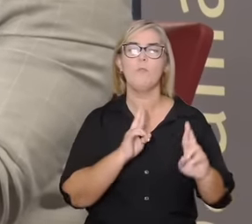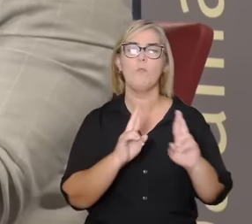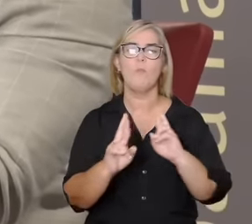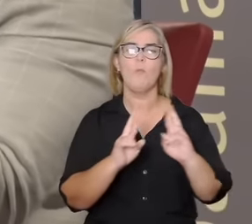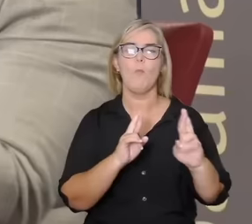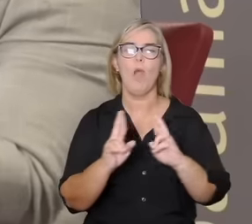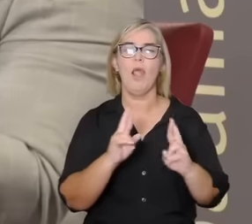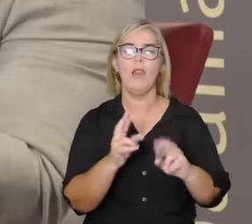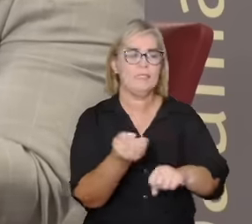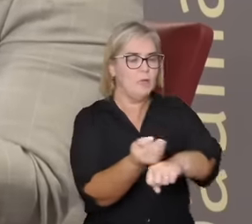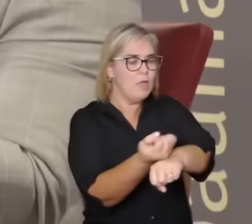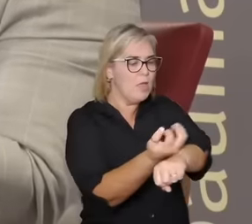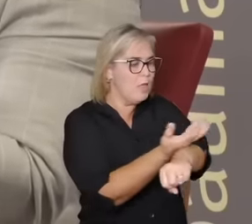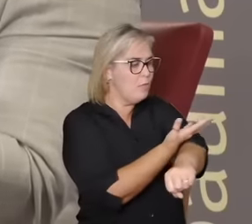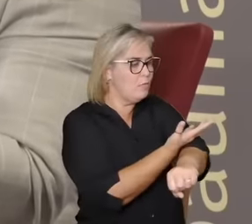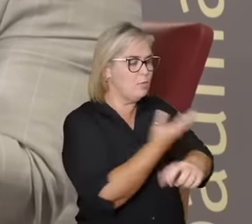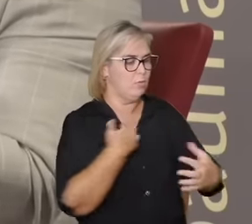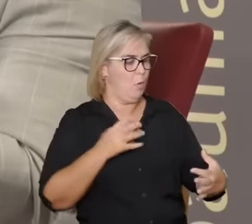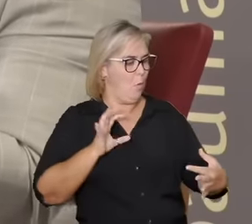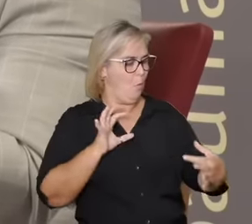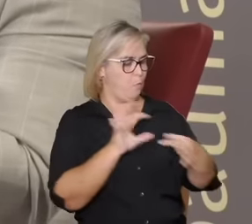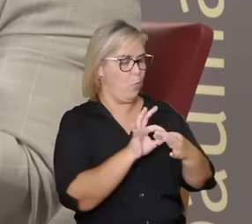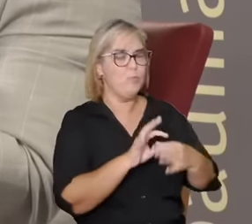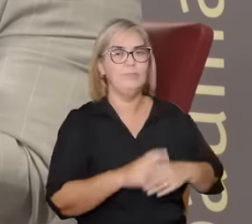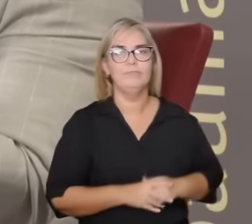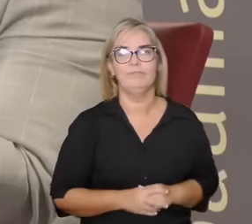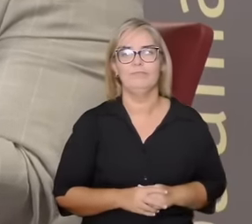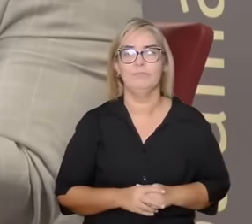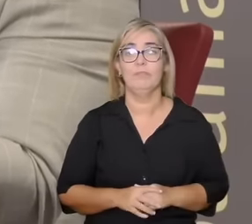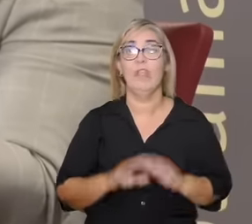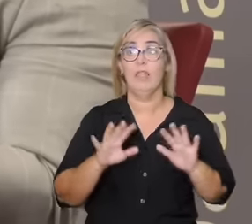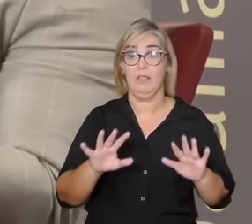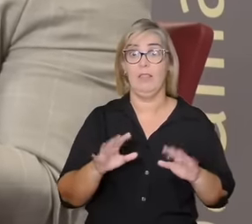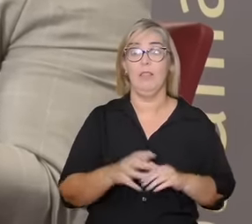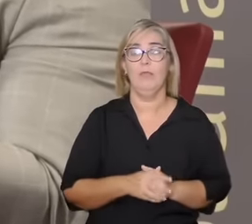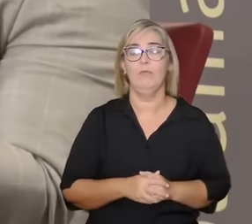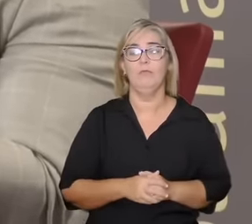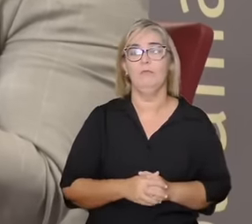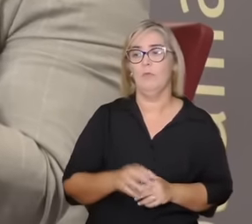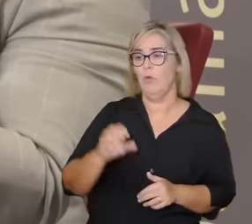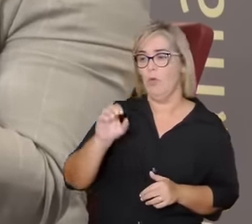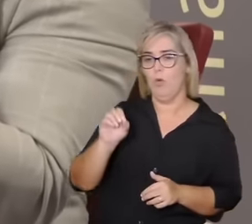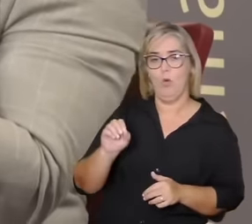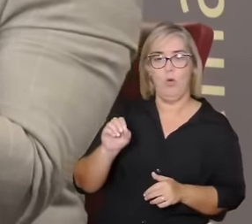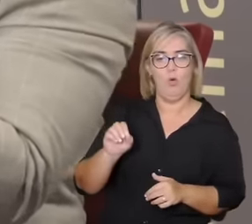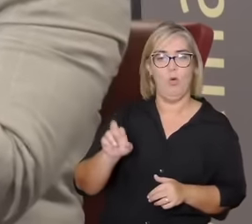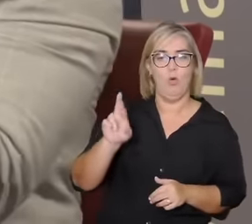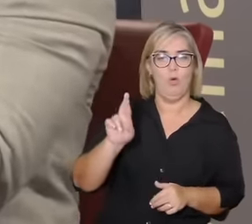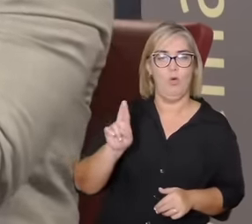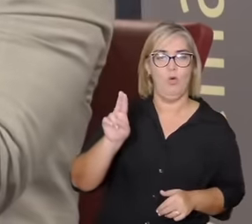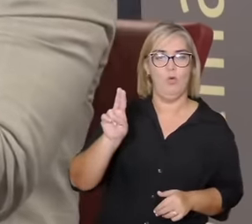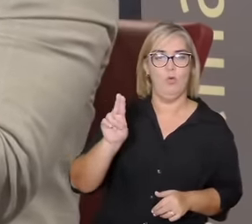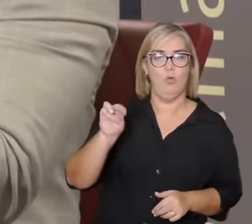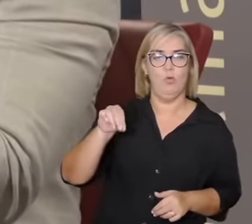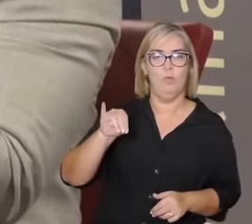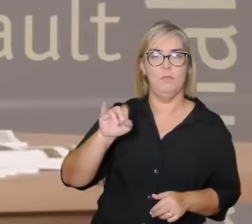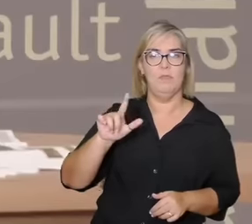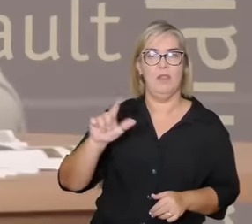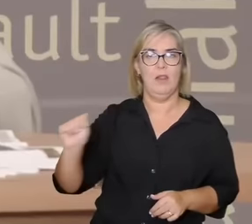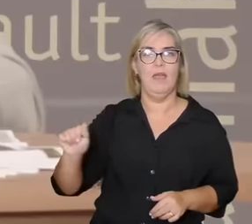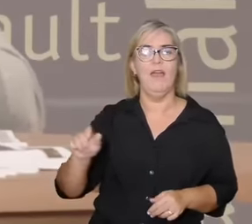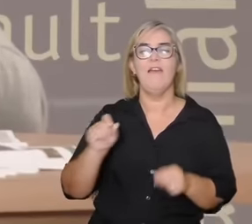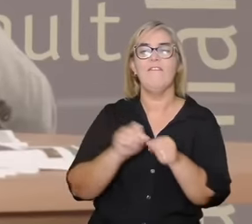nossas emoções então Urumilá faz o que eu for chamar que eu chamei aqui inicialmente uma geopsicologia dos afetos